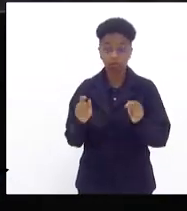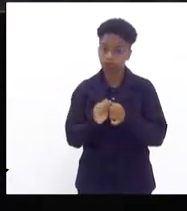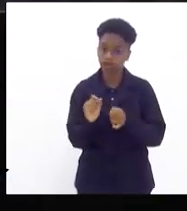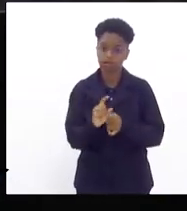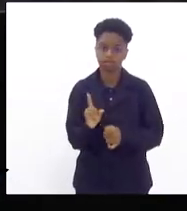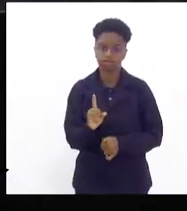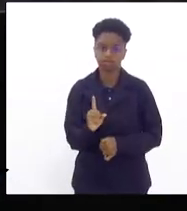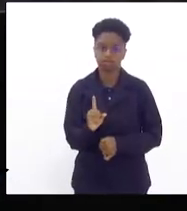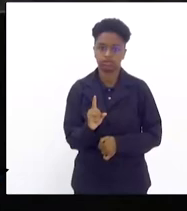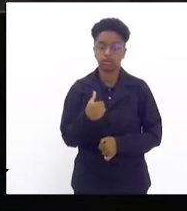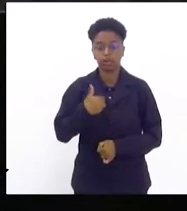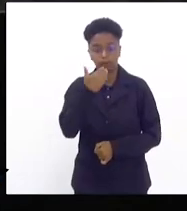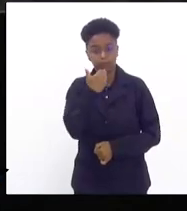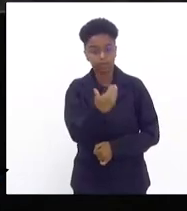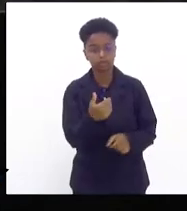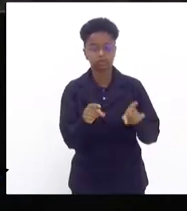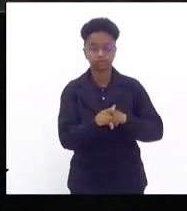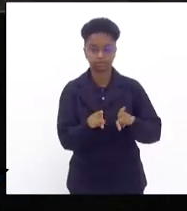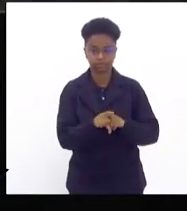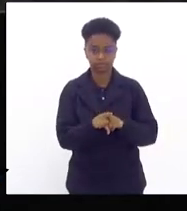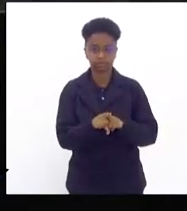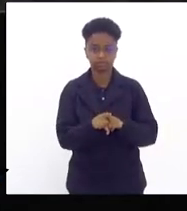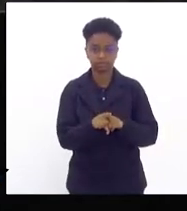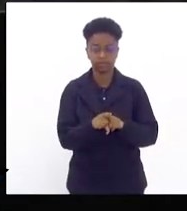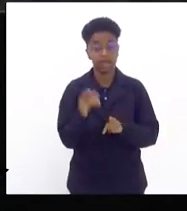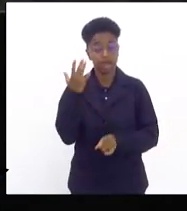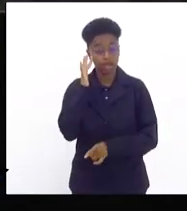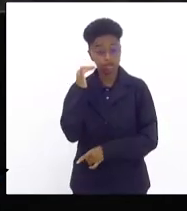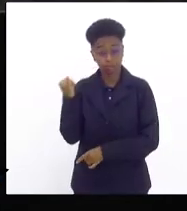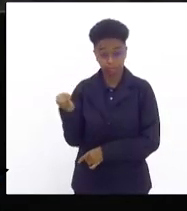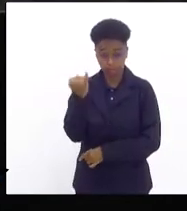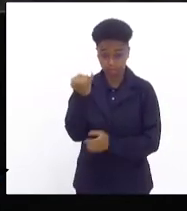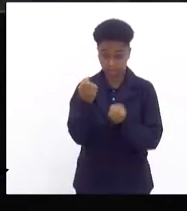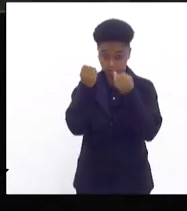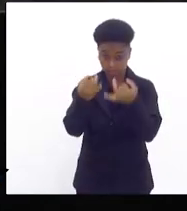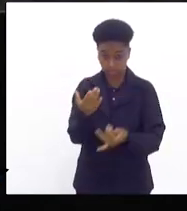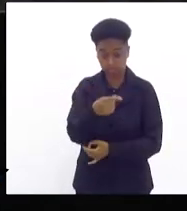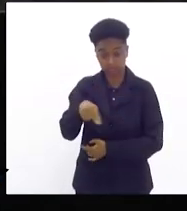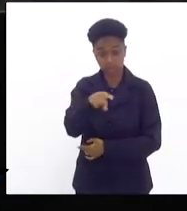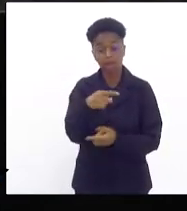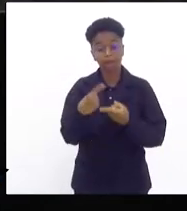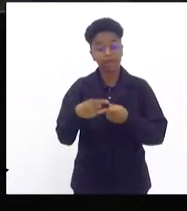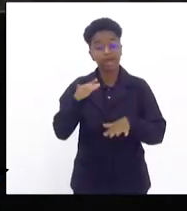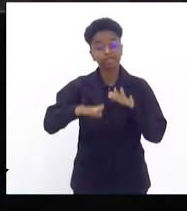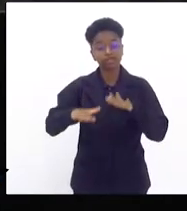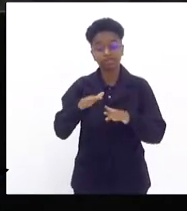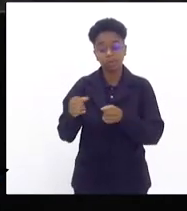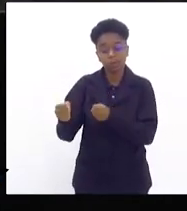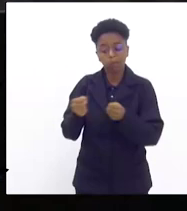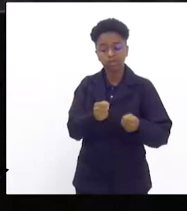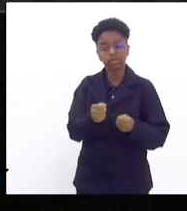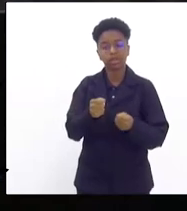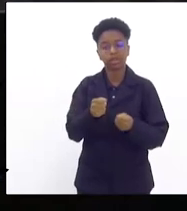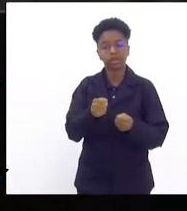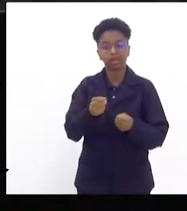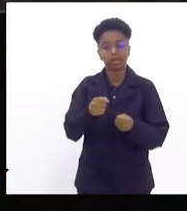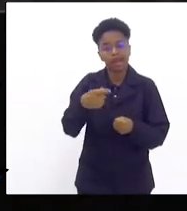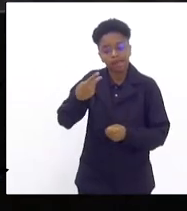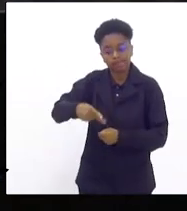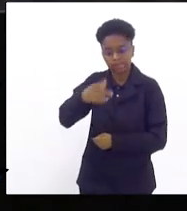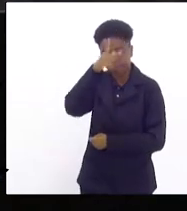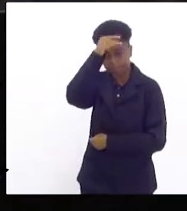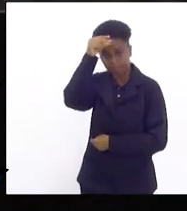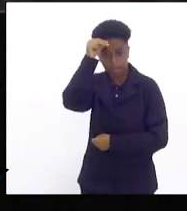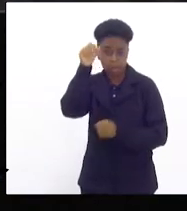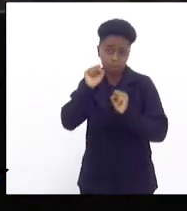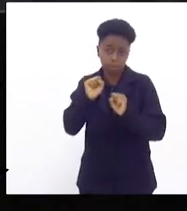e solicitei também eu acho importante ressaltar isso que às vezes o poder público municipal seja a